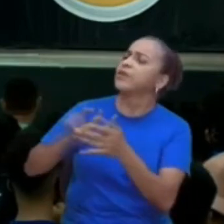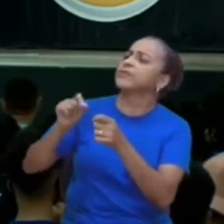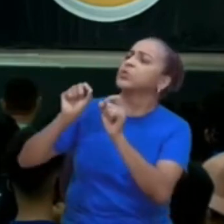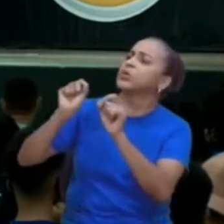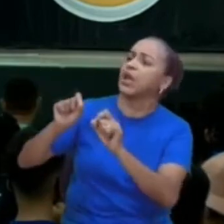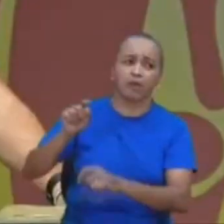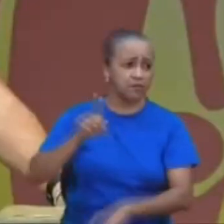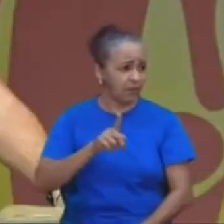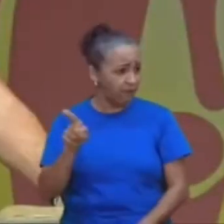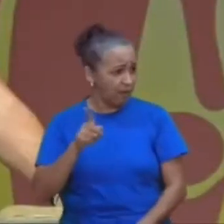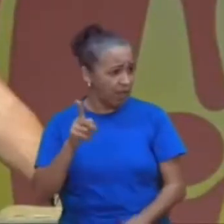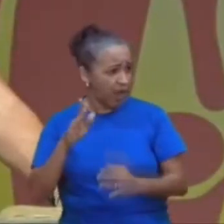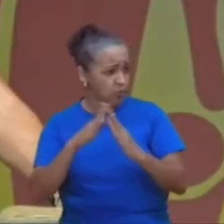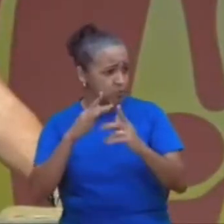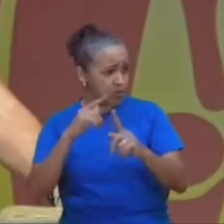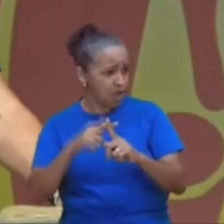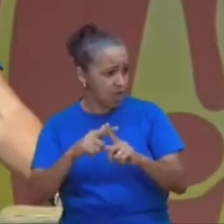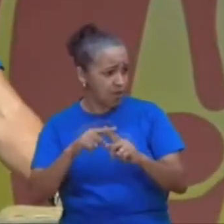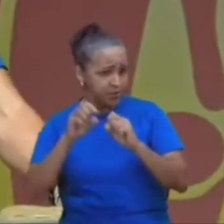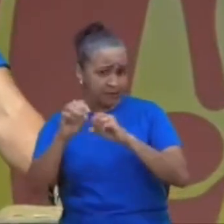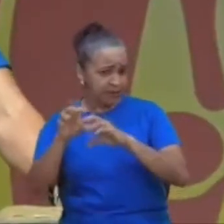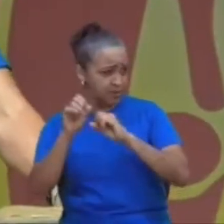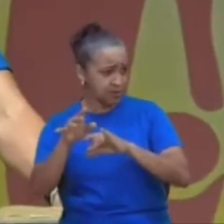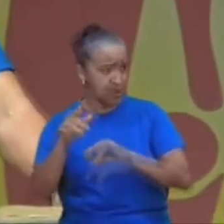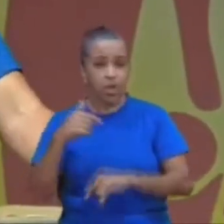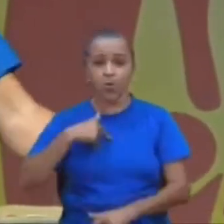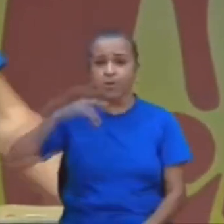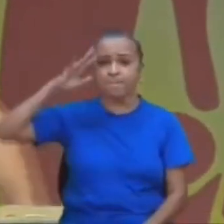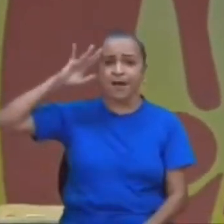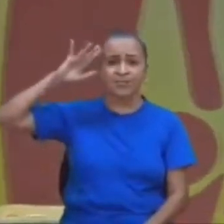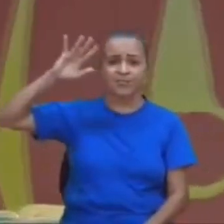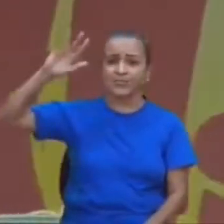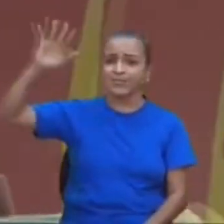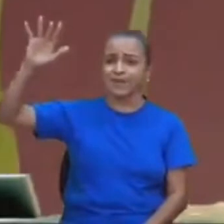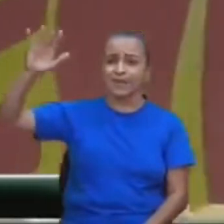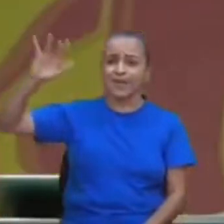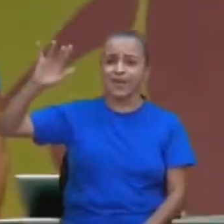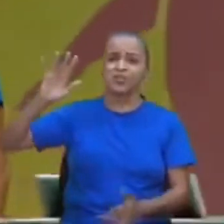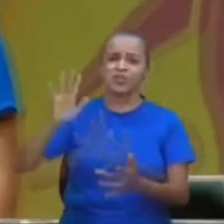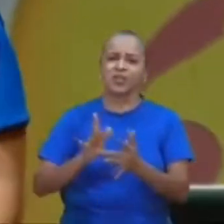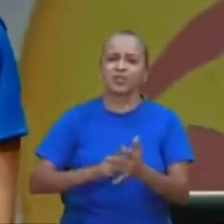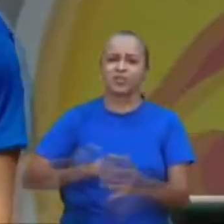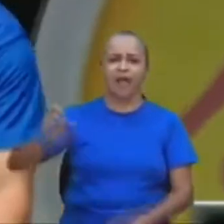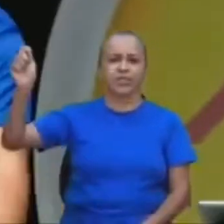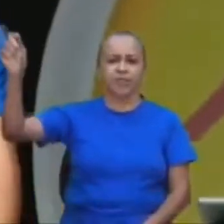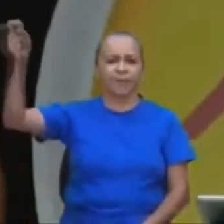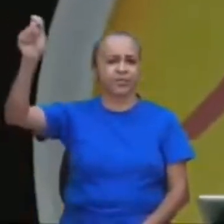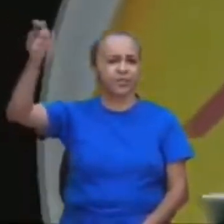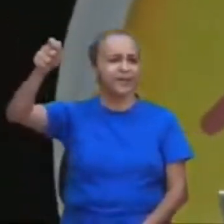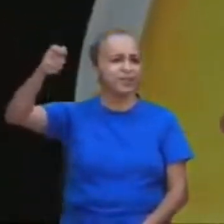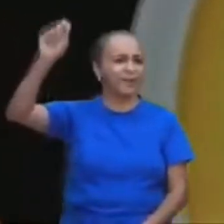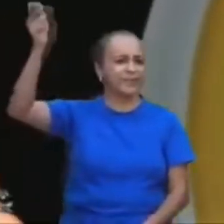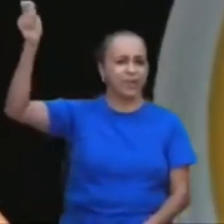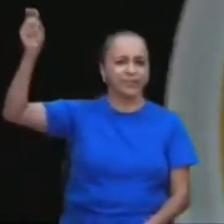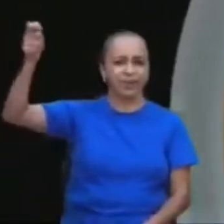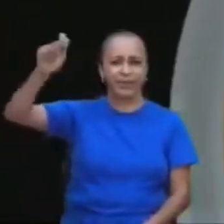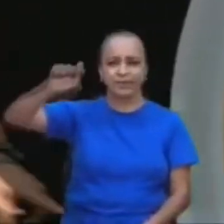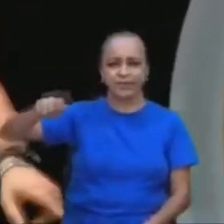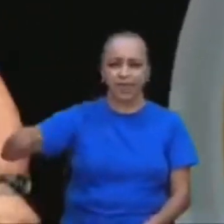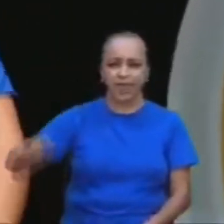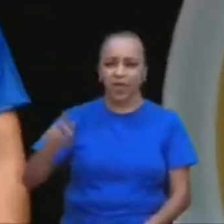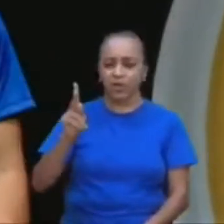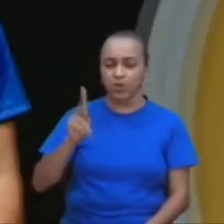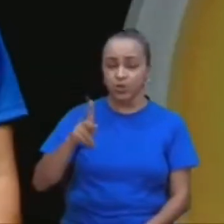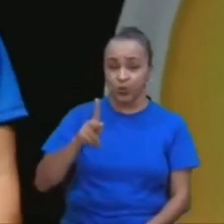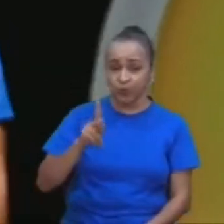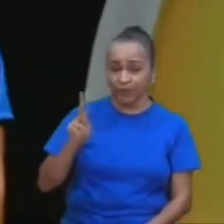ensinando, eu sempre imaginei, essa cena, Jesus com uma régua na mão, os, os, os mestres da lei,